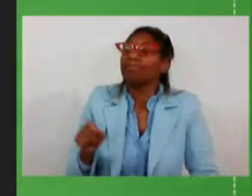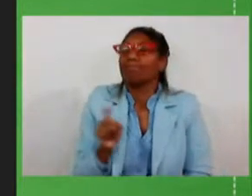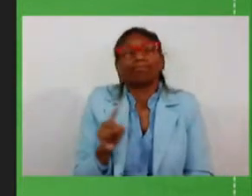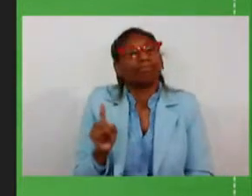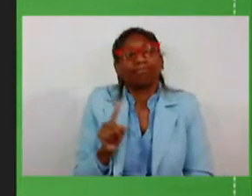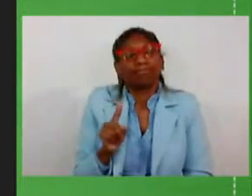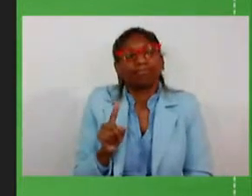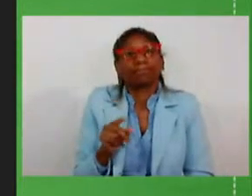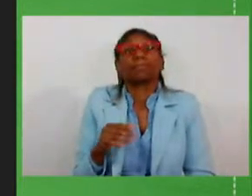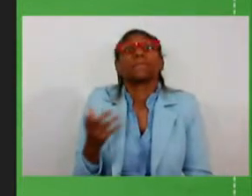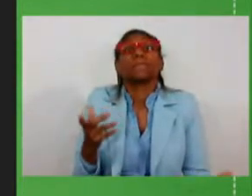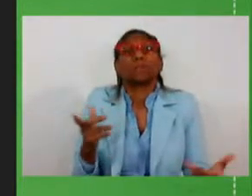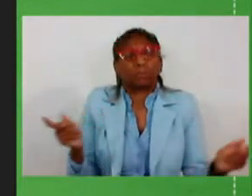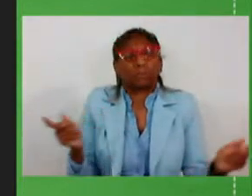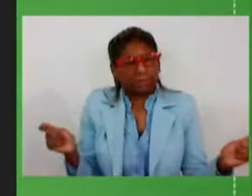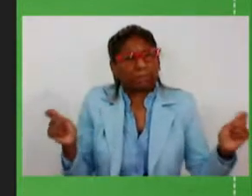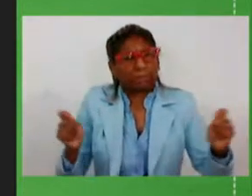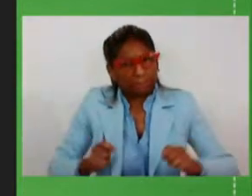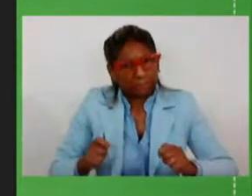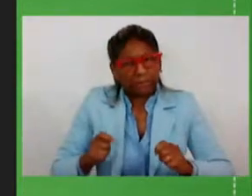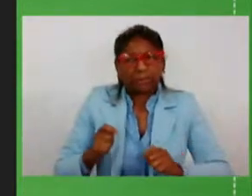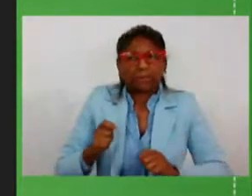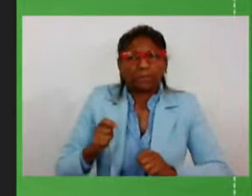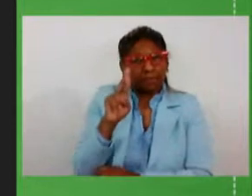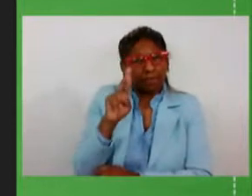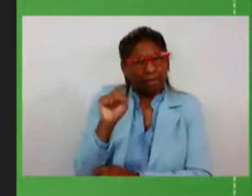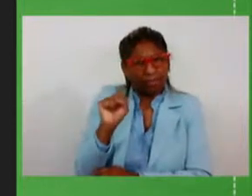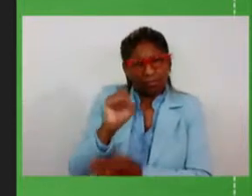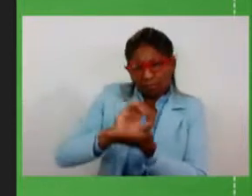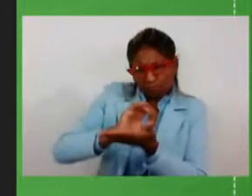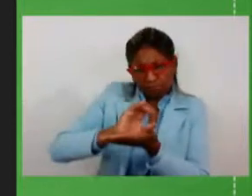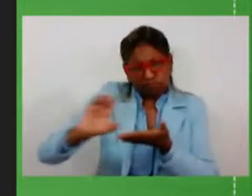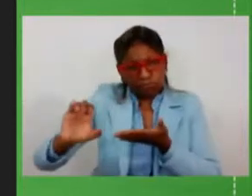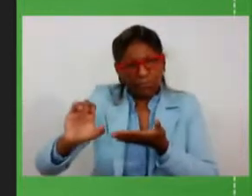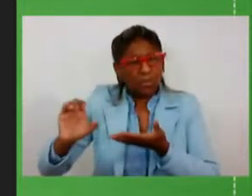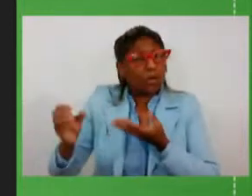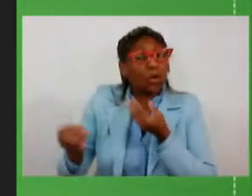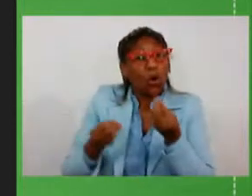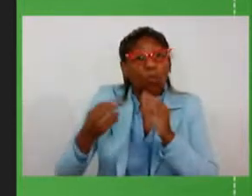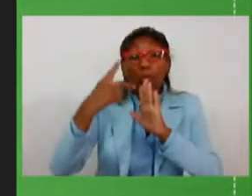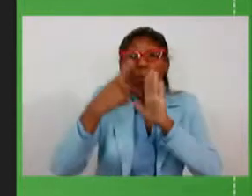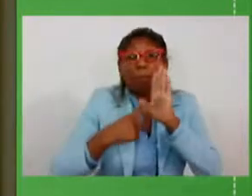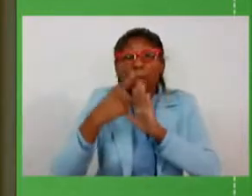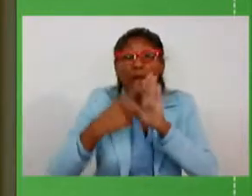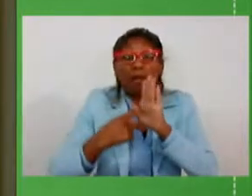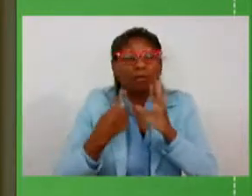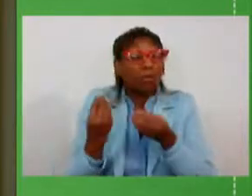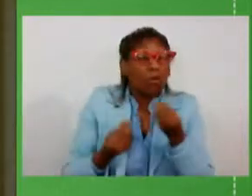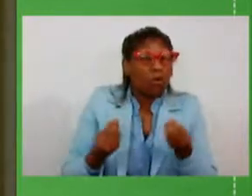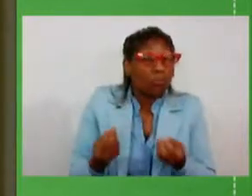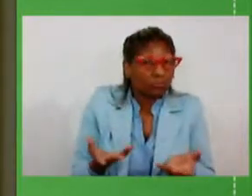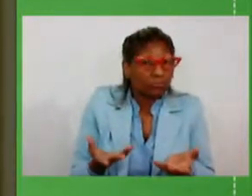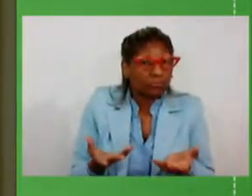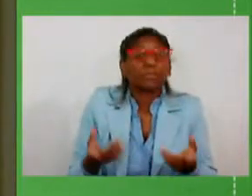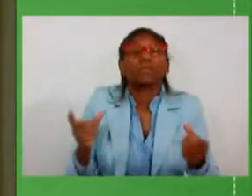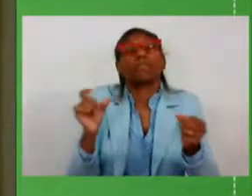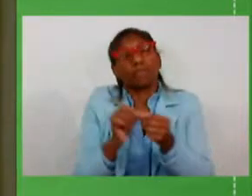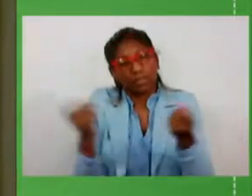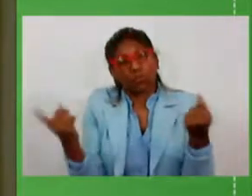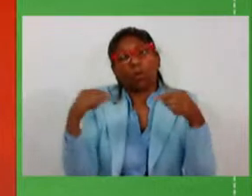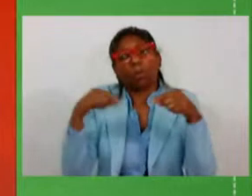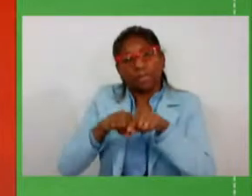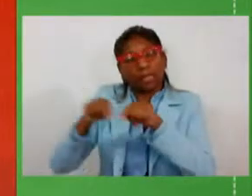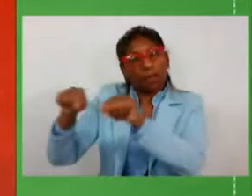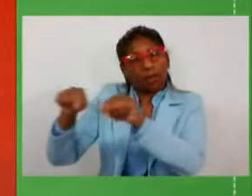a capacidade de investimento que o Rio Grande do Sul obtém a partir deste plano de ajuste, como eu disse, é feito na parceria com a Assembleia